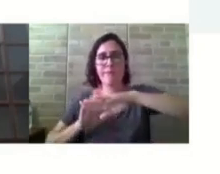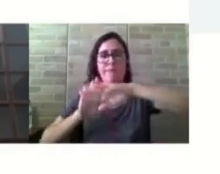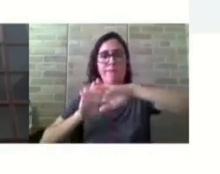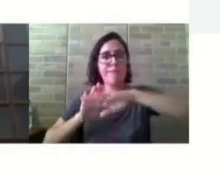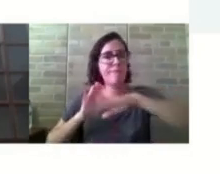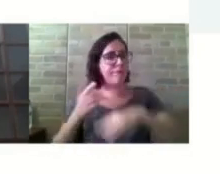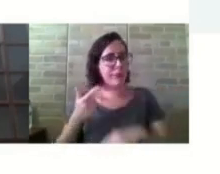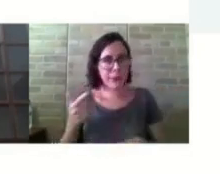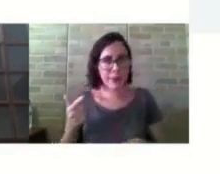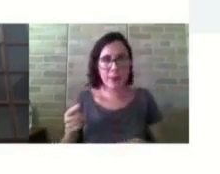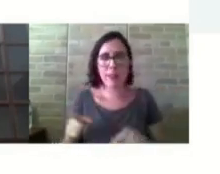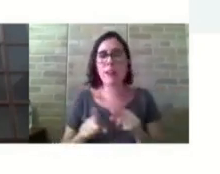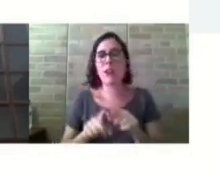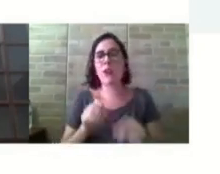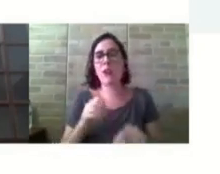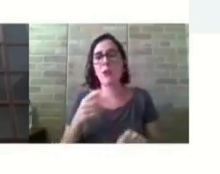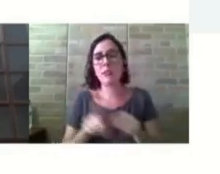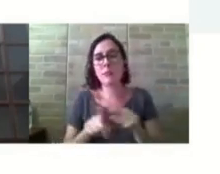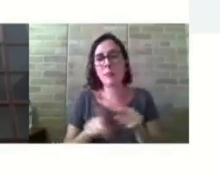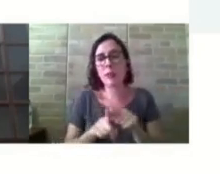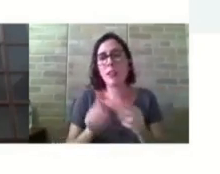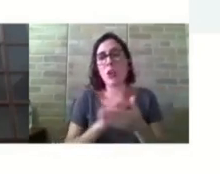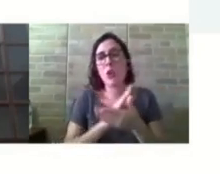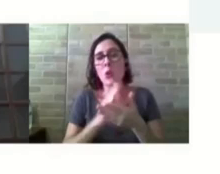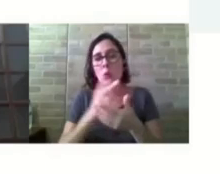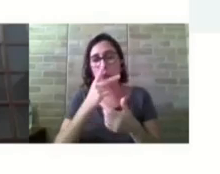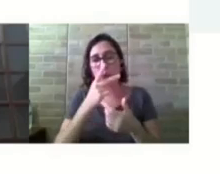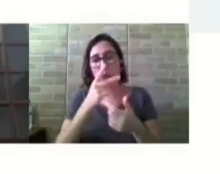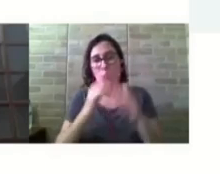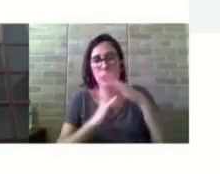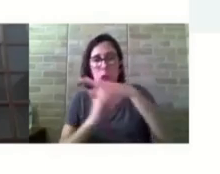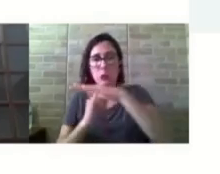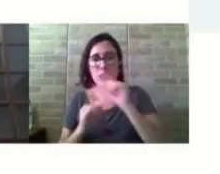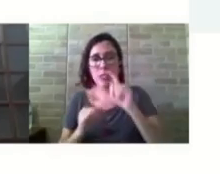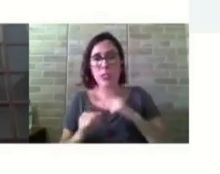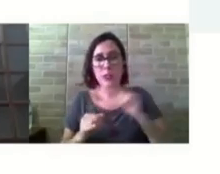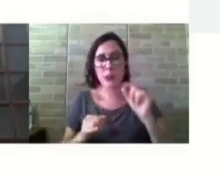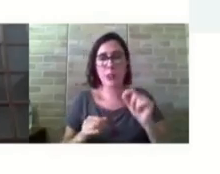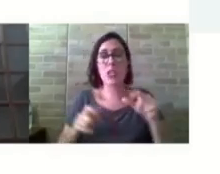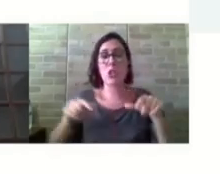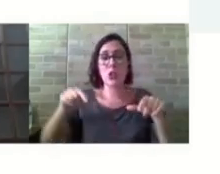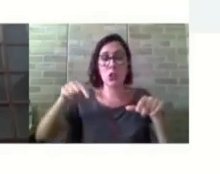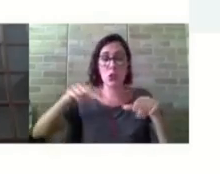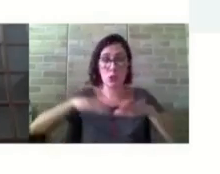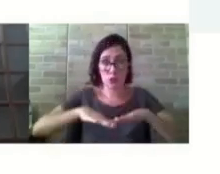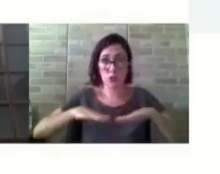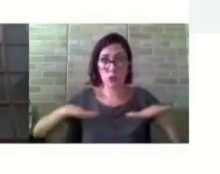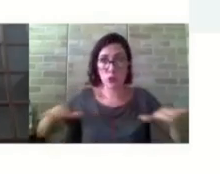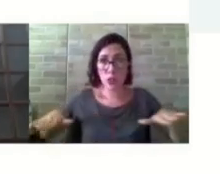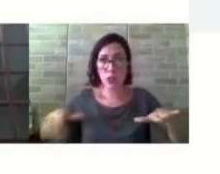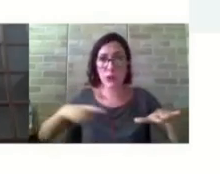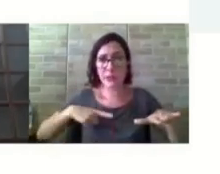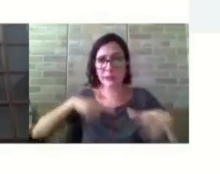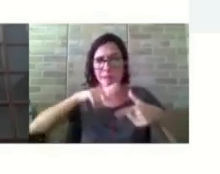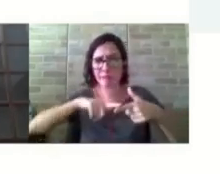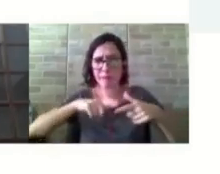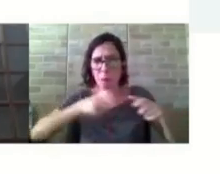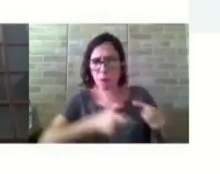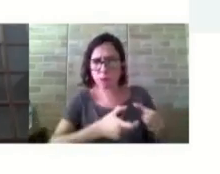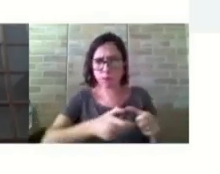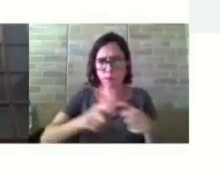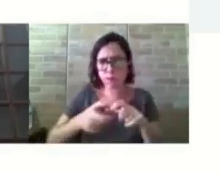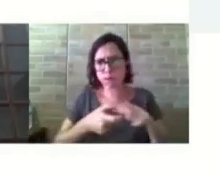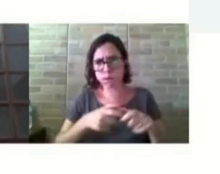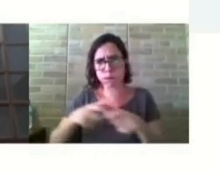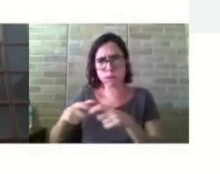Algumas instituições tinham seus estudantes sentados no chão, que dificultava aí a locomoção das pessoas, né?